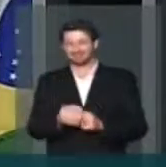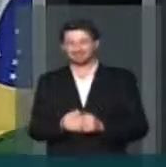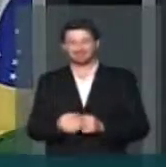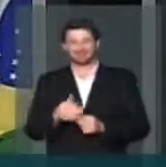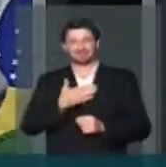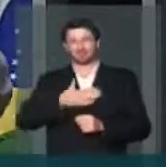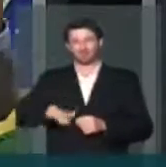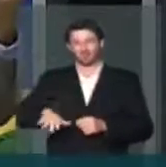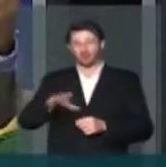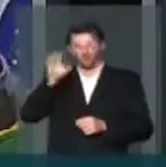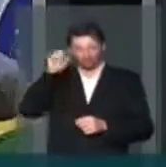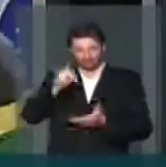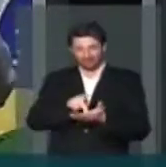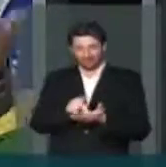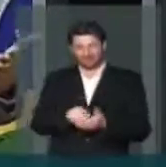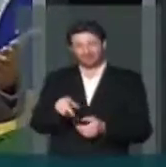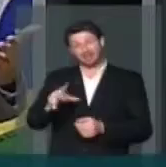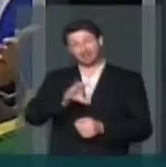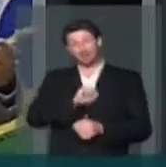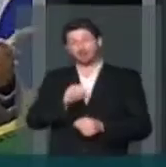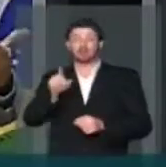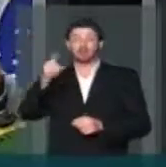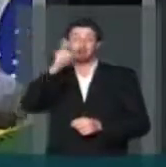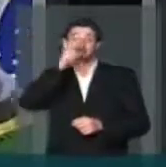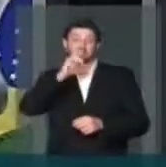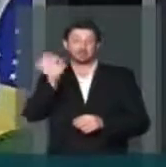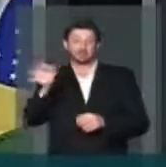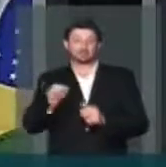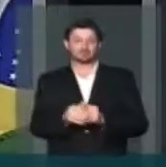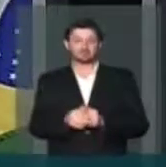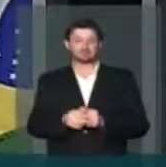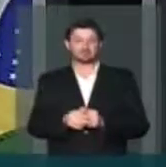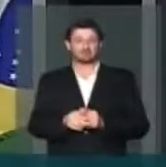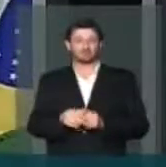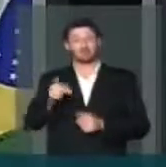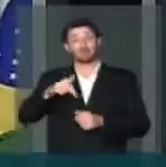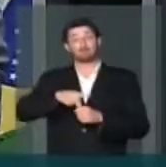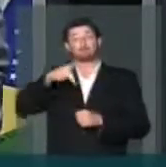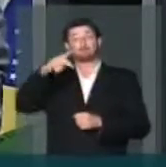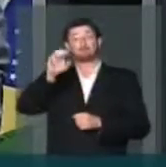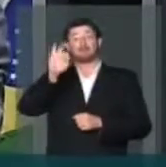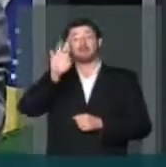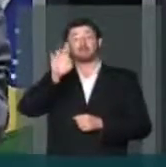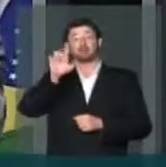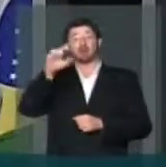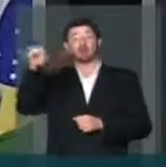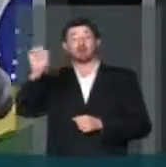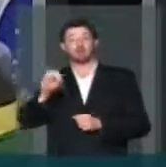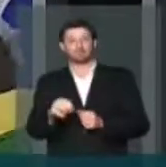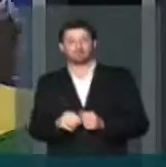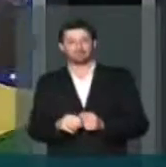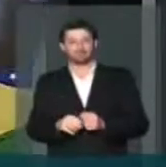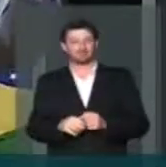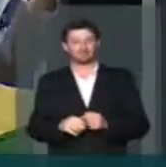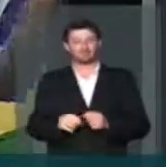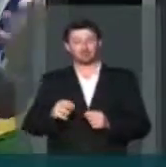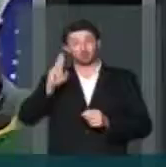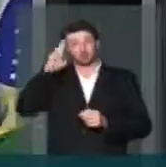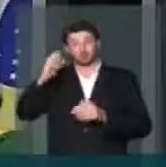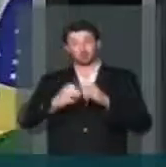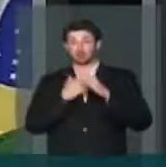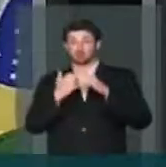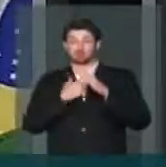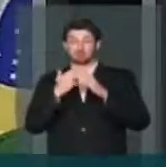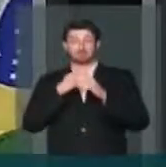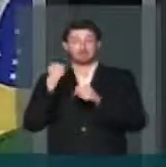Ele não gosta de ouvir verdades. Ele gosta de ouvir mentiras. Ele gosta de ouvir o petrolão. Ele gosta de ouvir os empreiteiros do